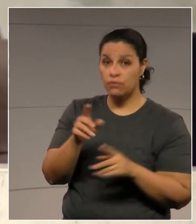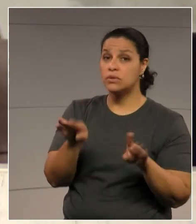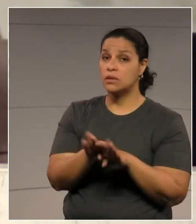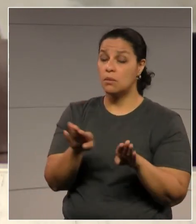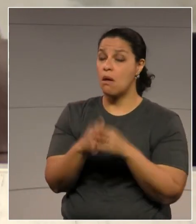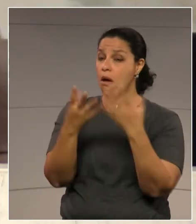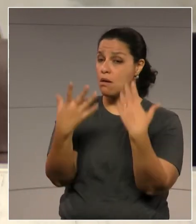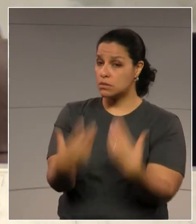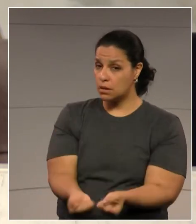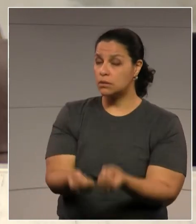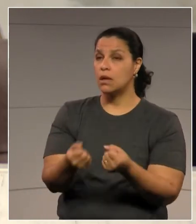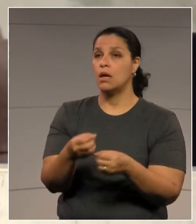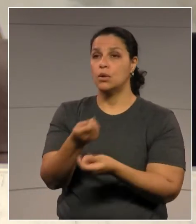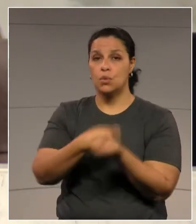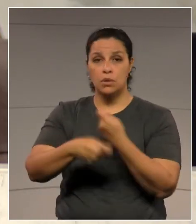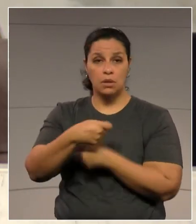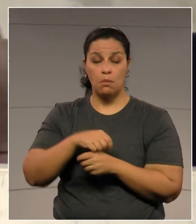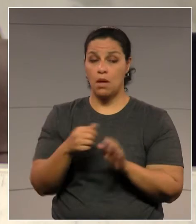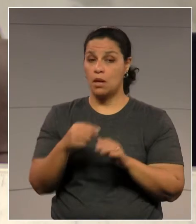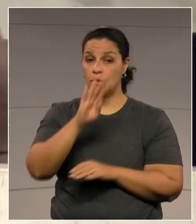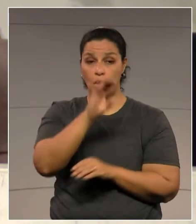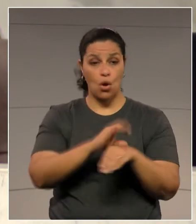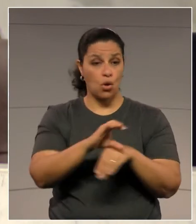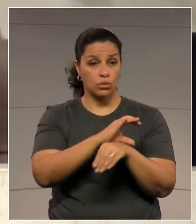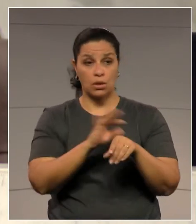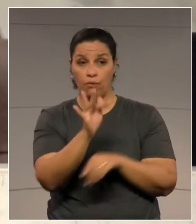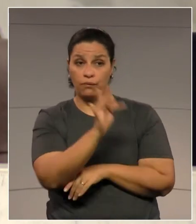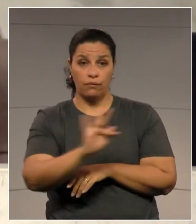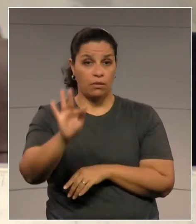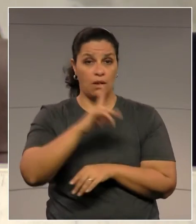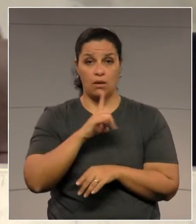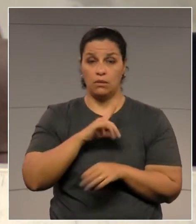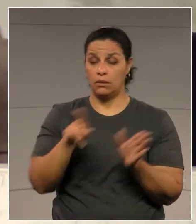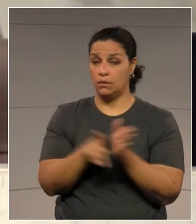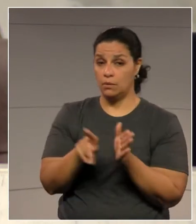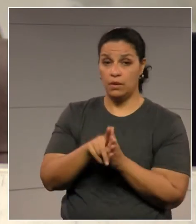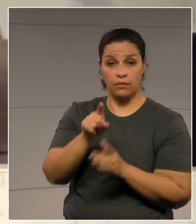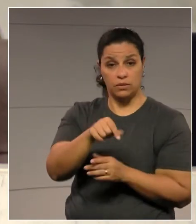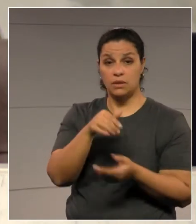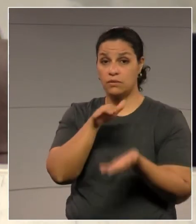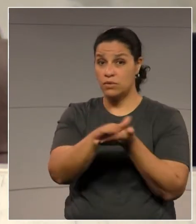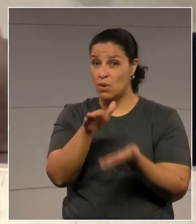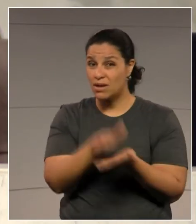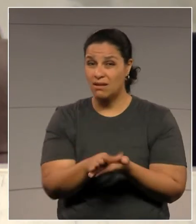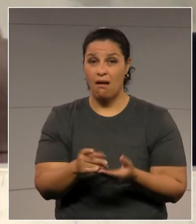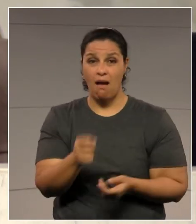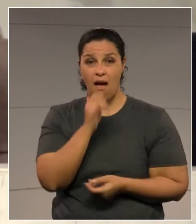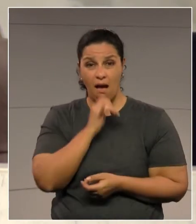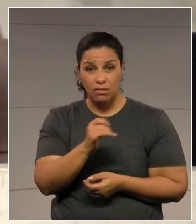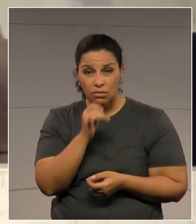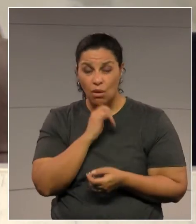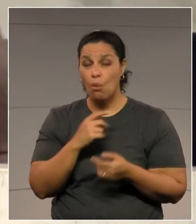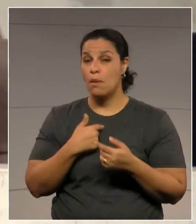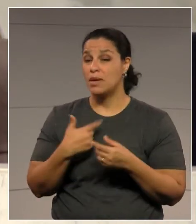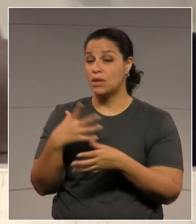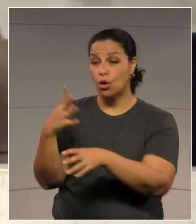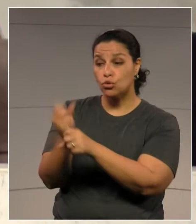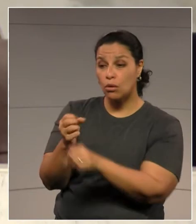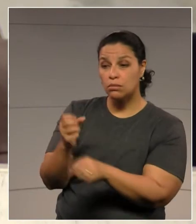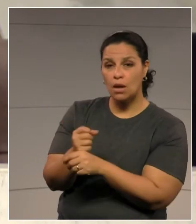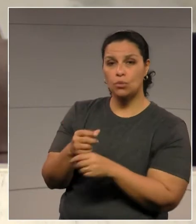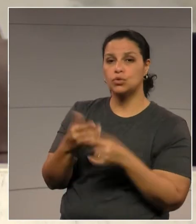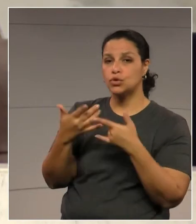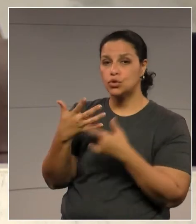aceitam que, o seguinte, se for para a está na Constituição Federal. Ou seja, gerar despesa de caráter continuado sem receita